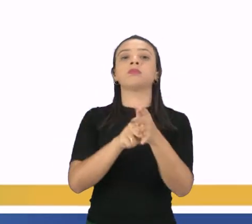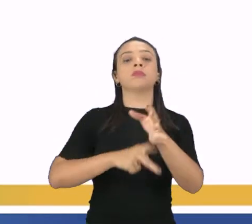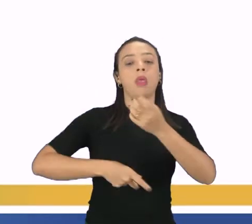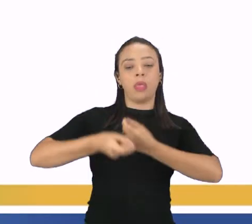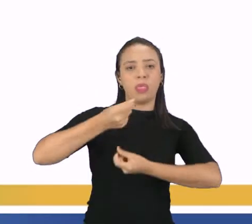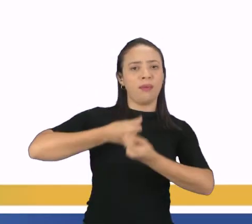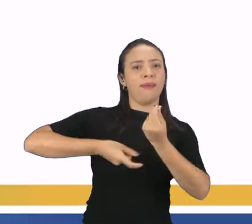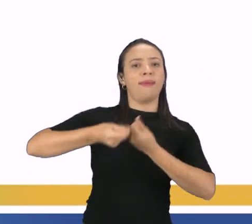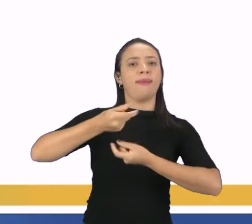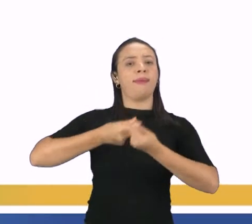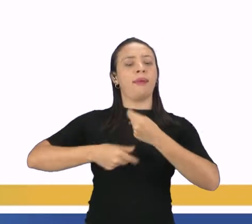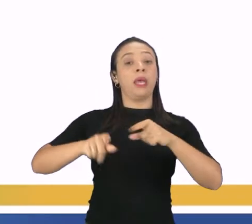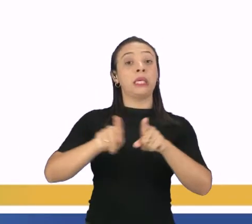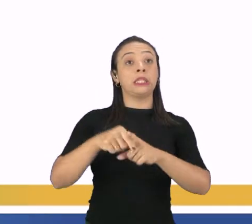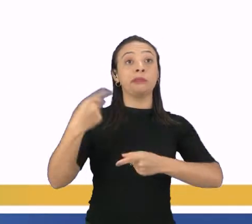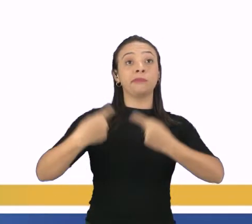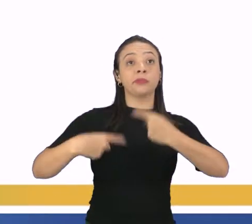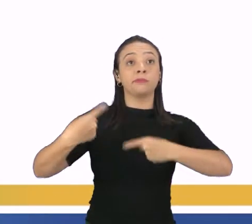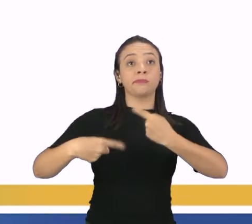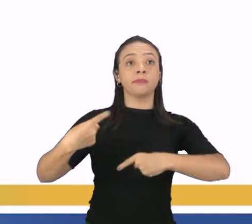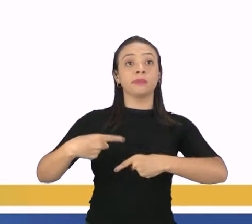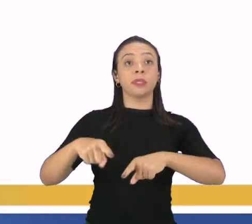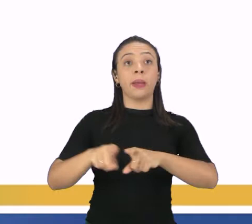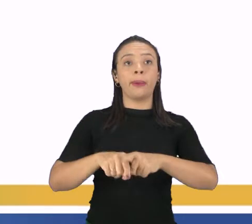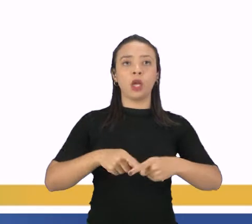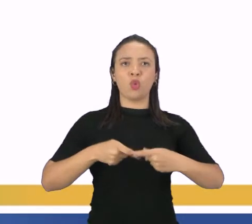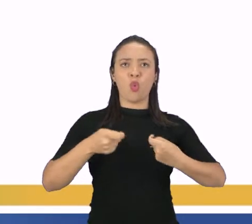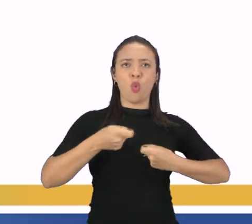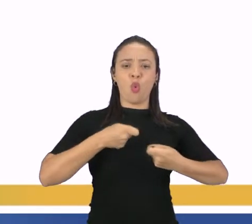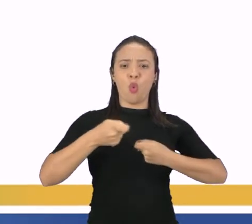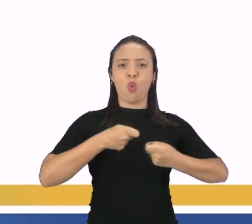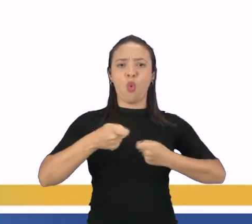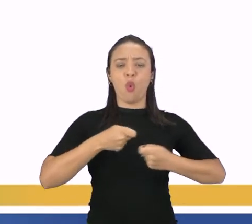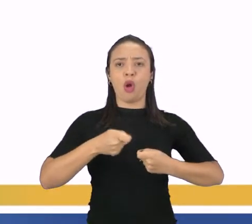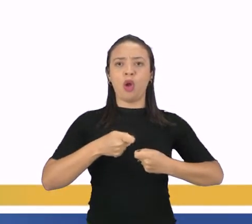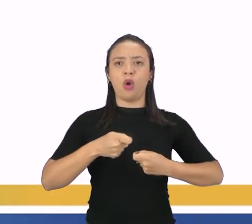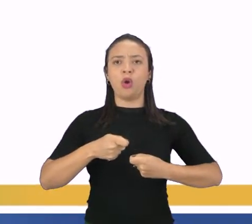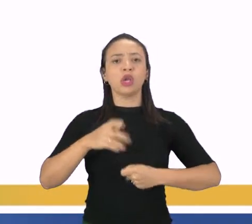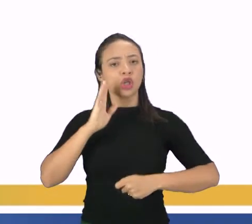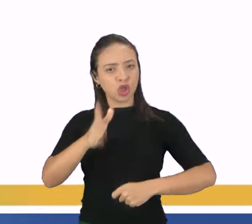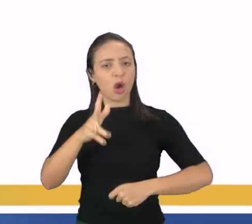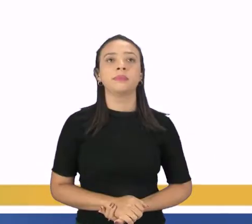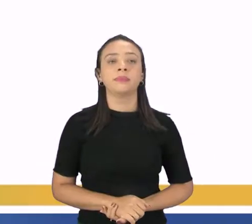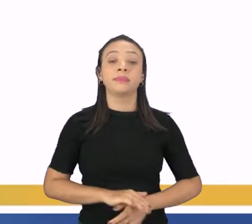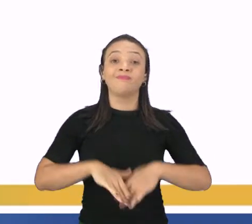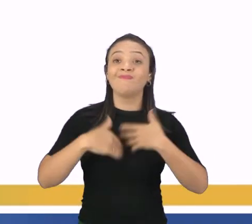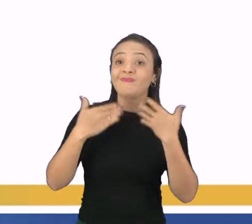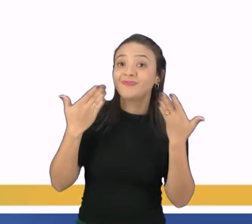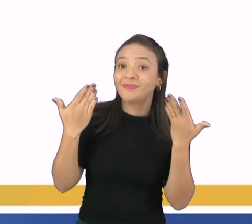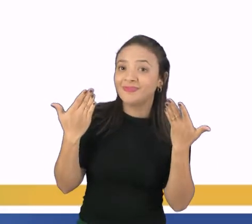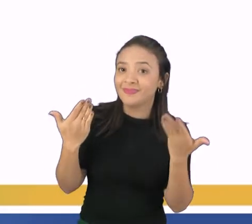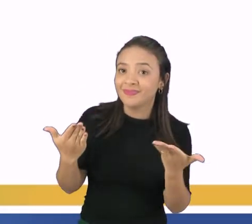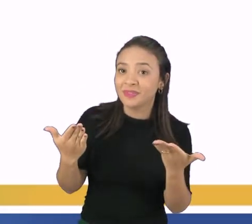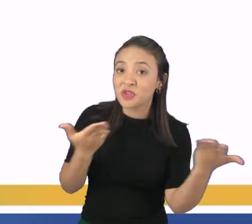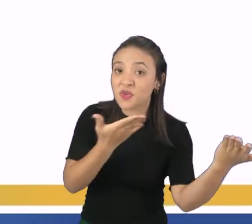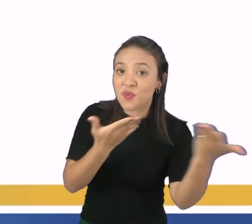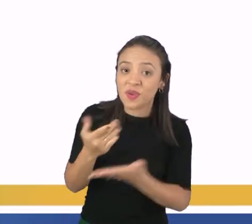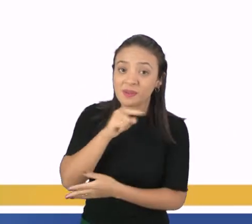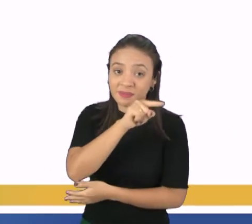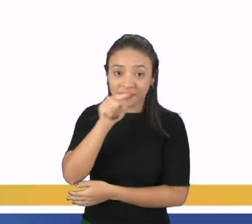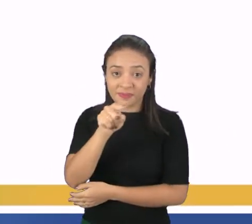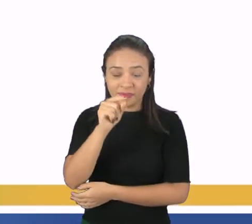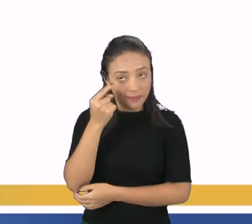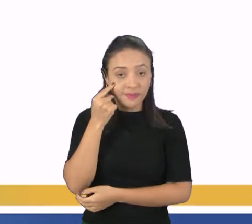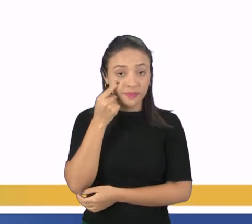e políticos e no controle das posições conquistadas. E aí eu te convido para